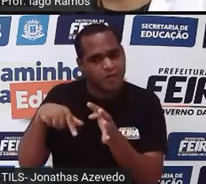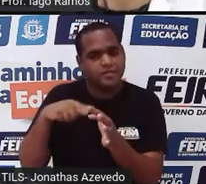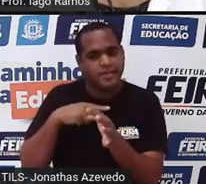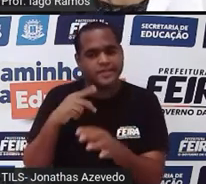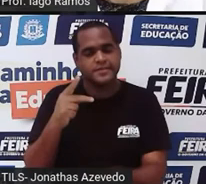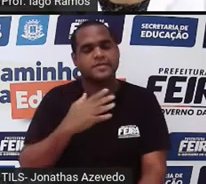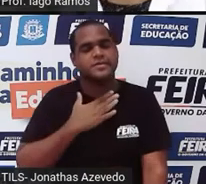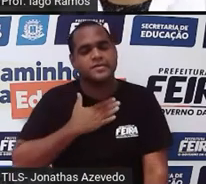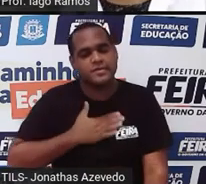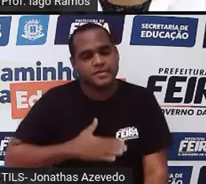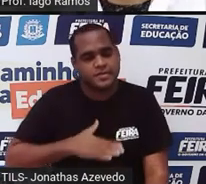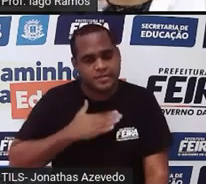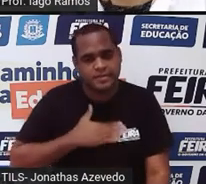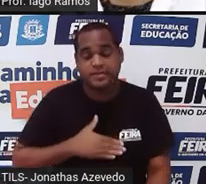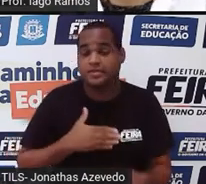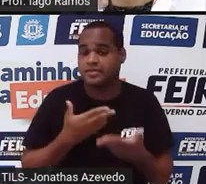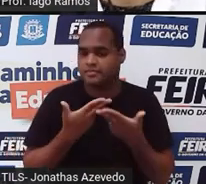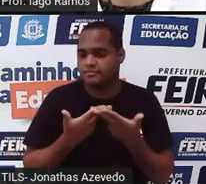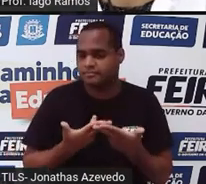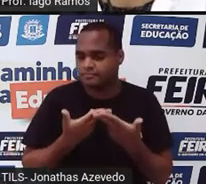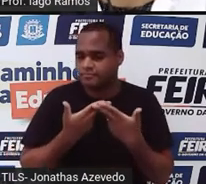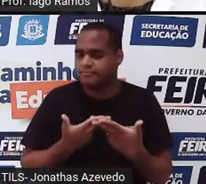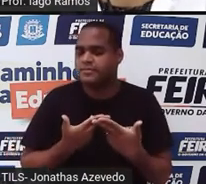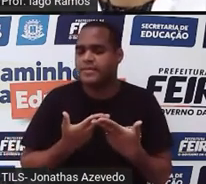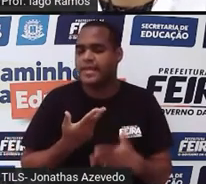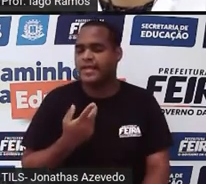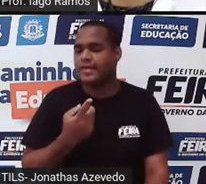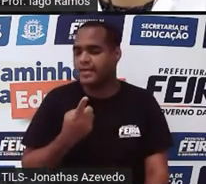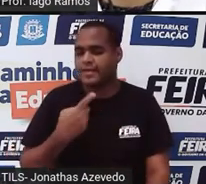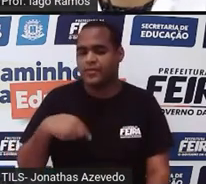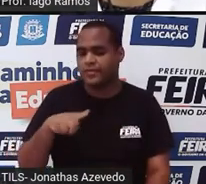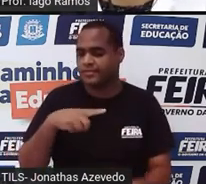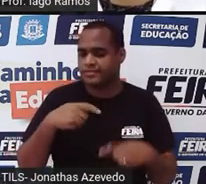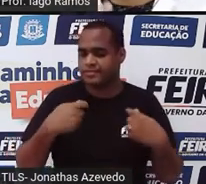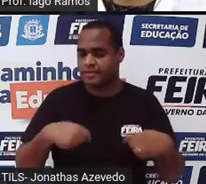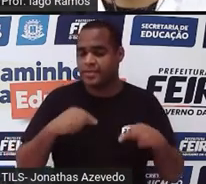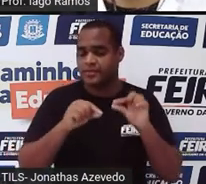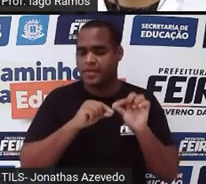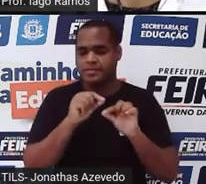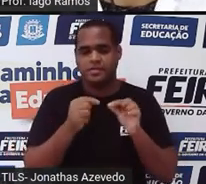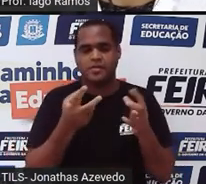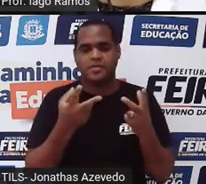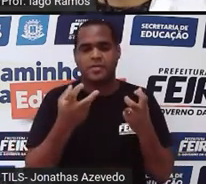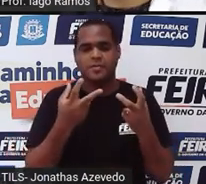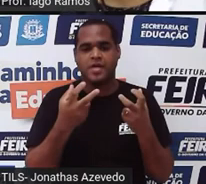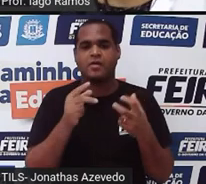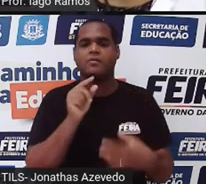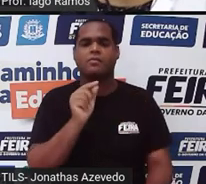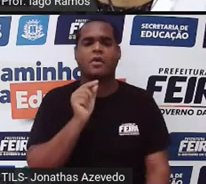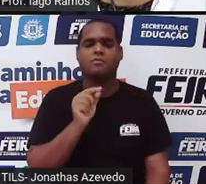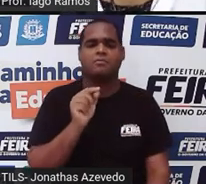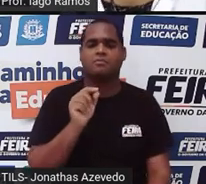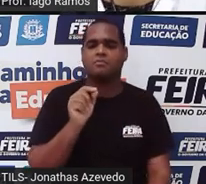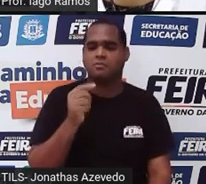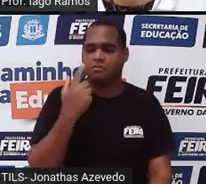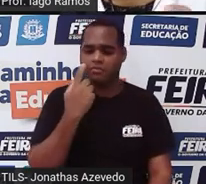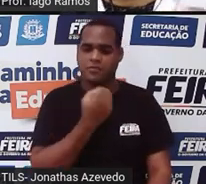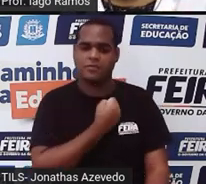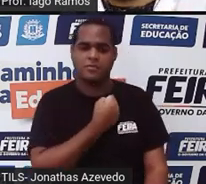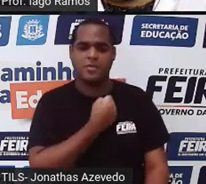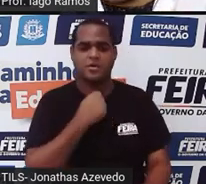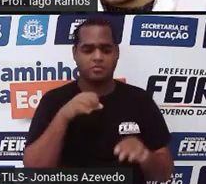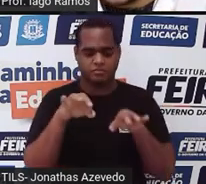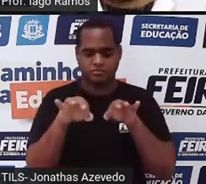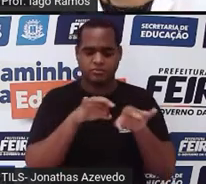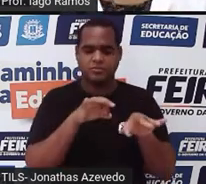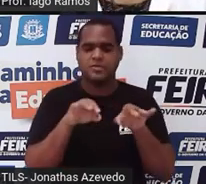calma, porque a gente precisa perceber o que está acontecendo com essa quantidade de